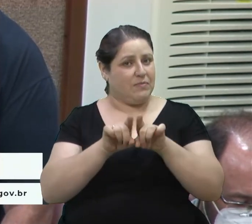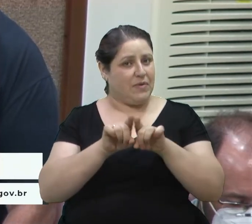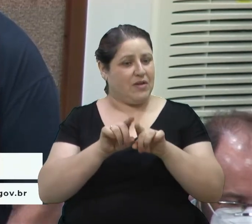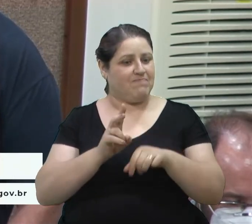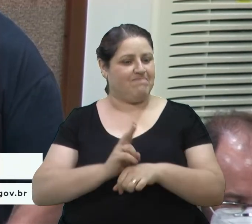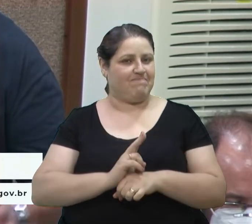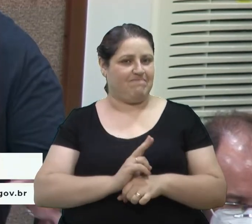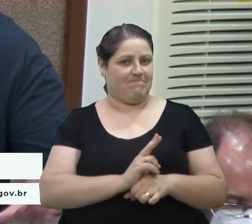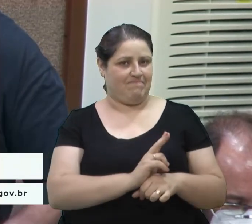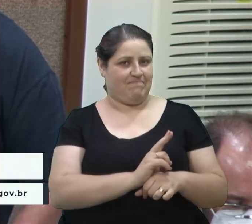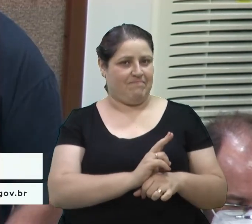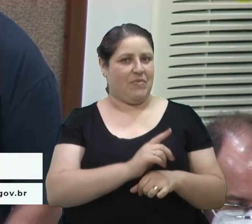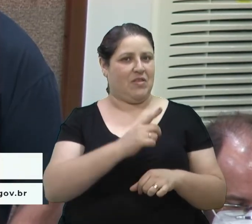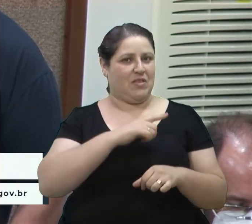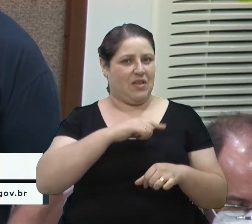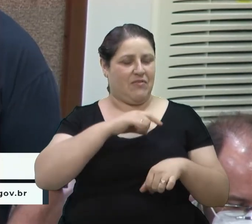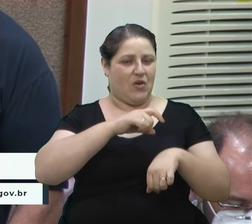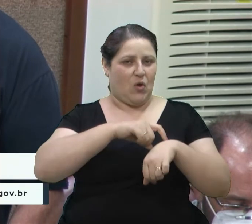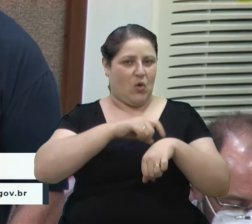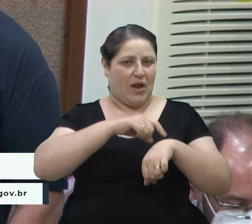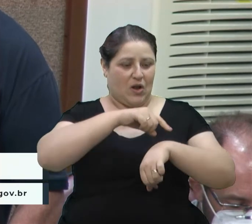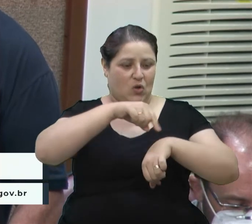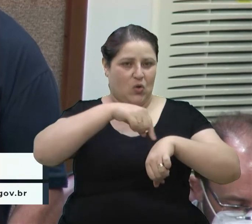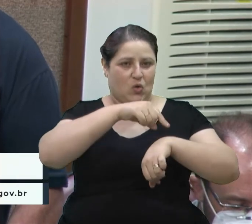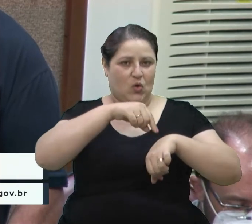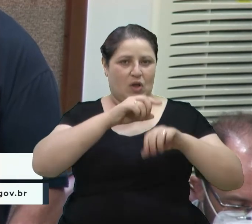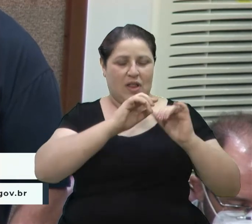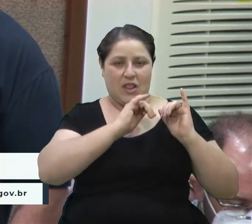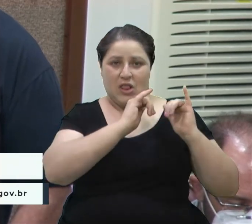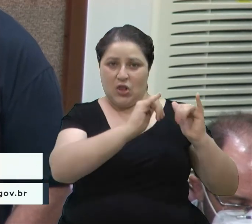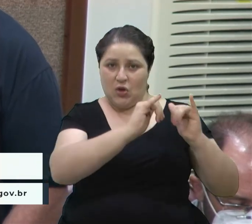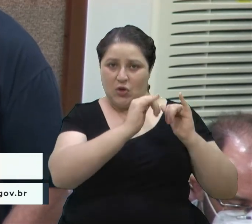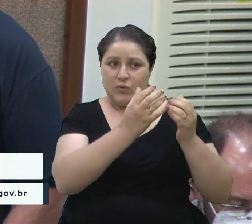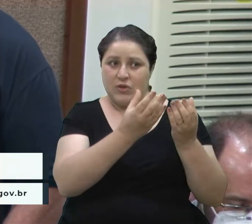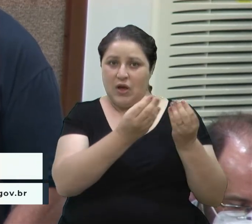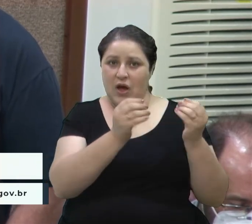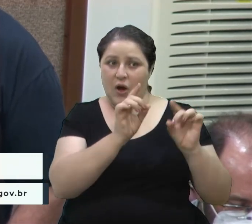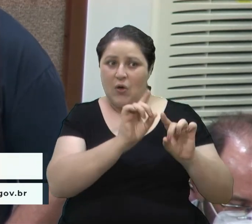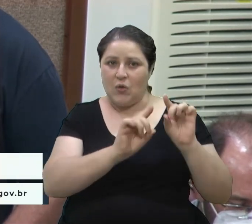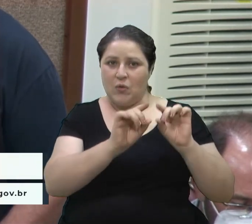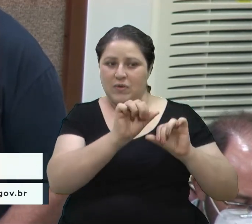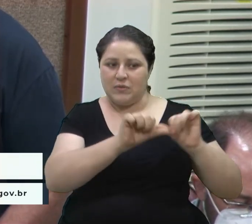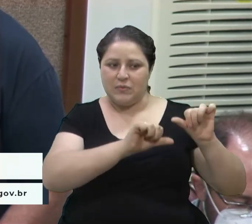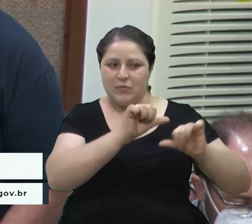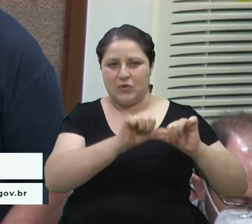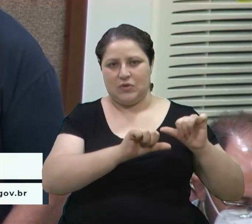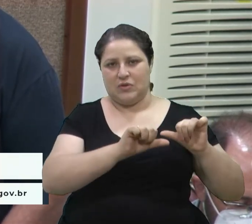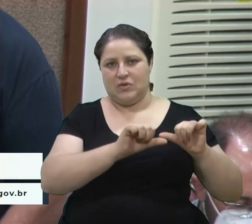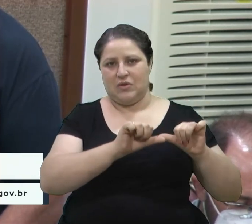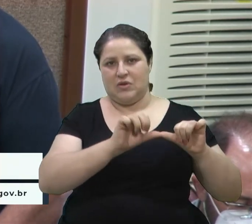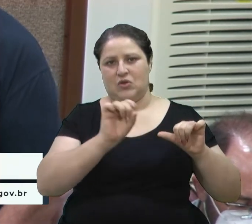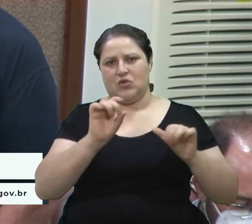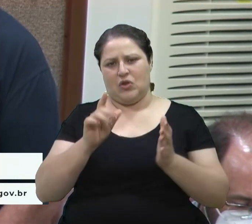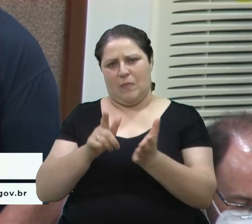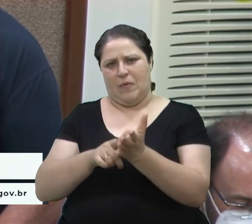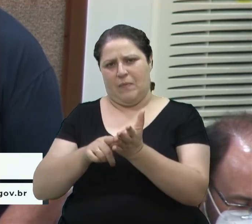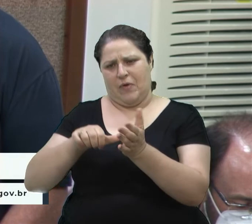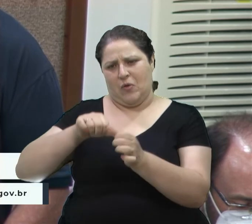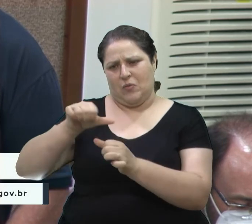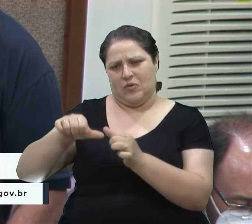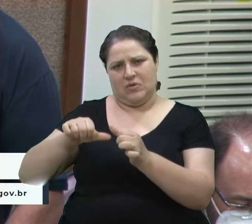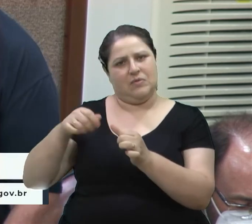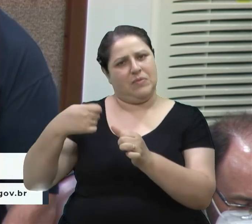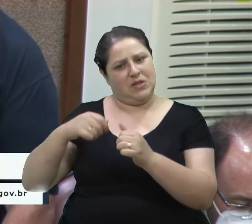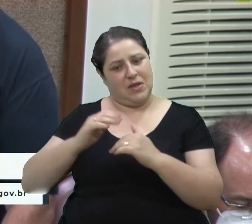fiscalização. Foi mexida algumas linhas, mas precisa não mexer no papel, mexer na prática, porque no papel é